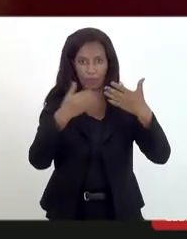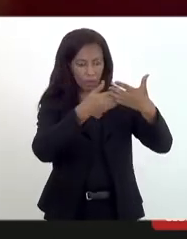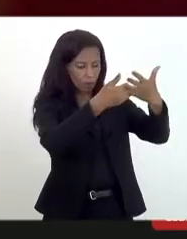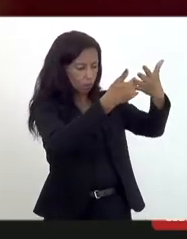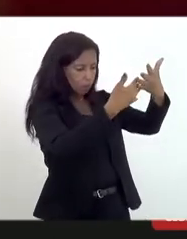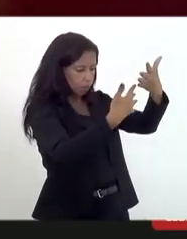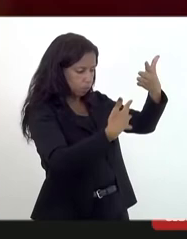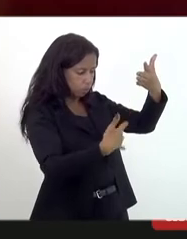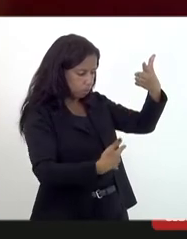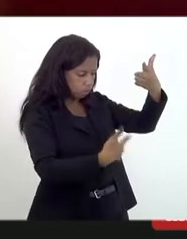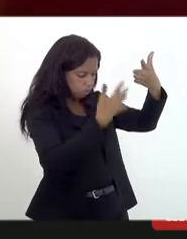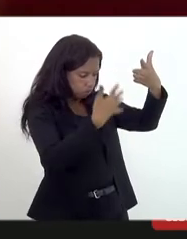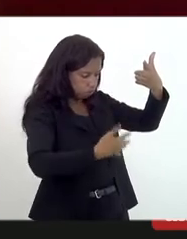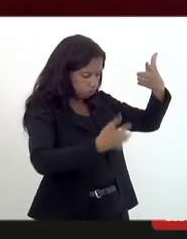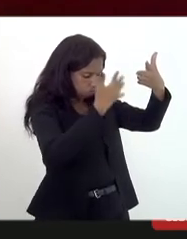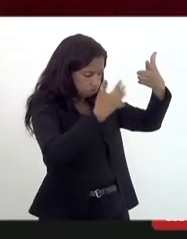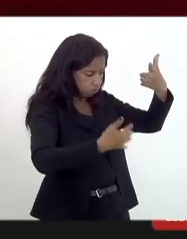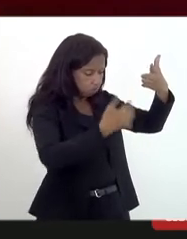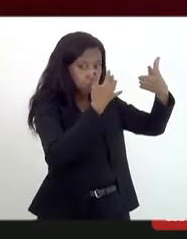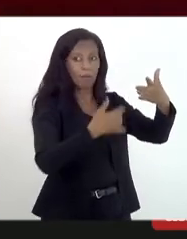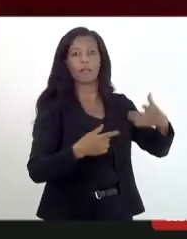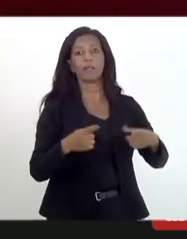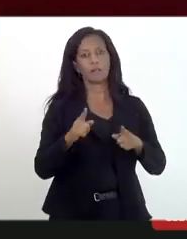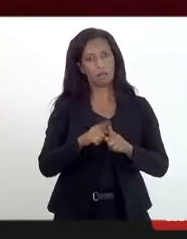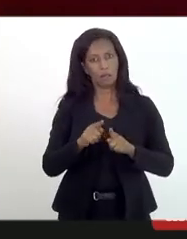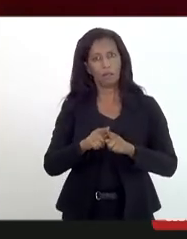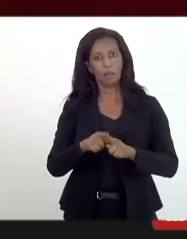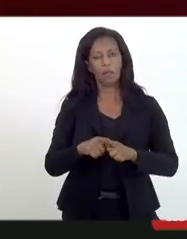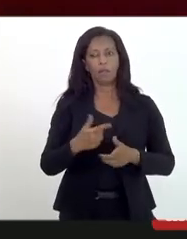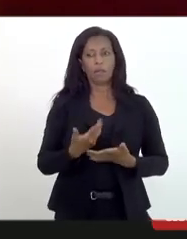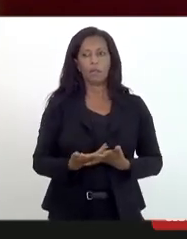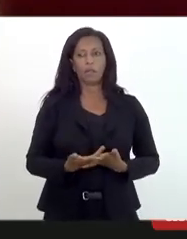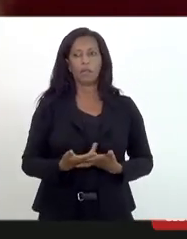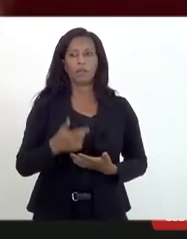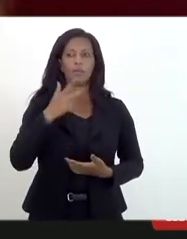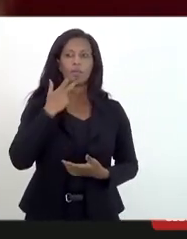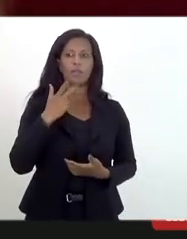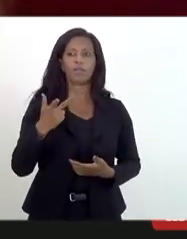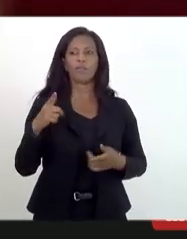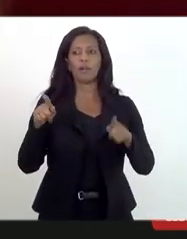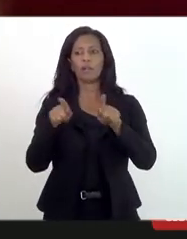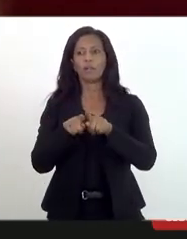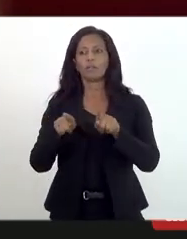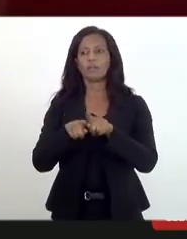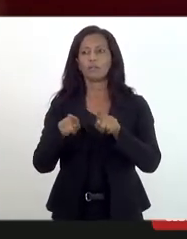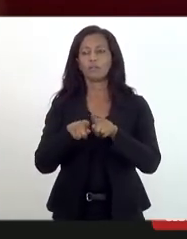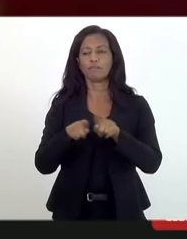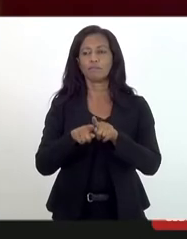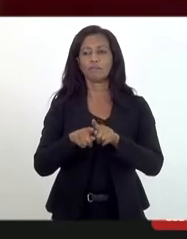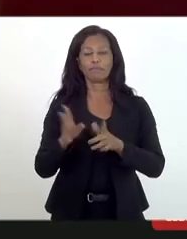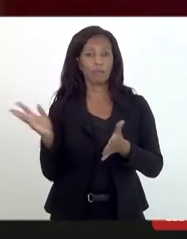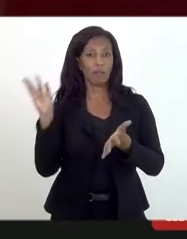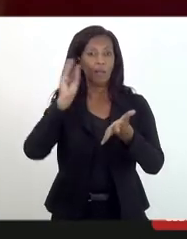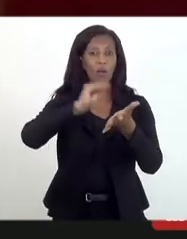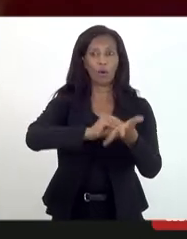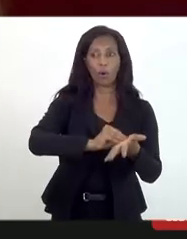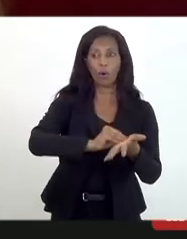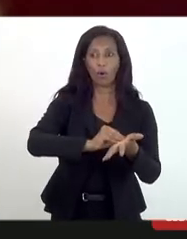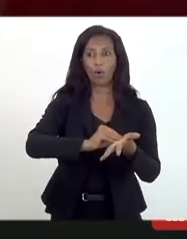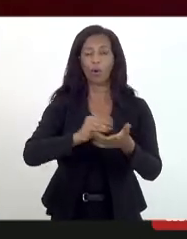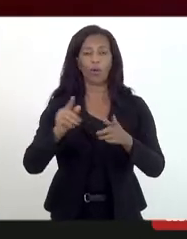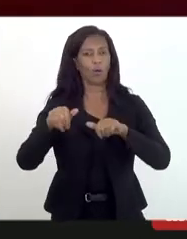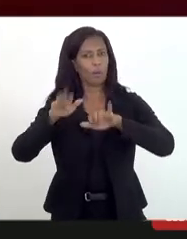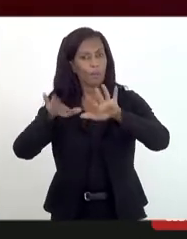Diane Kuperman, que representa aqui a questão do povo judeu e ela coloca muito